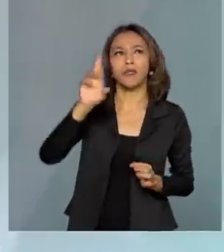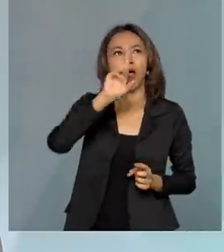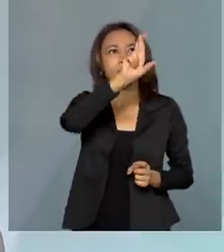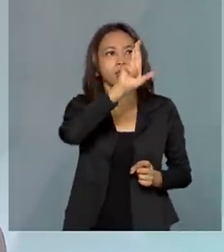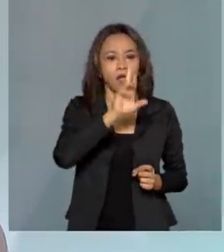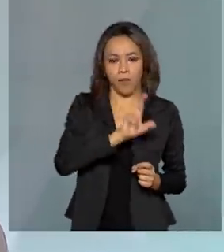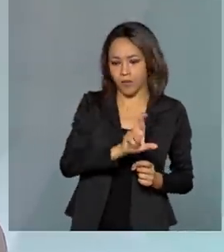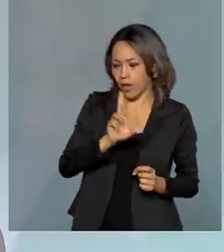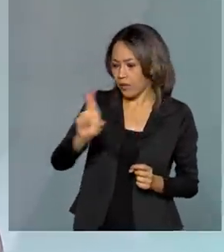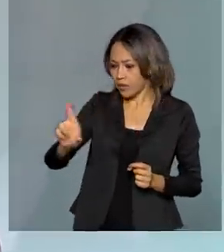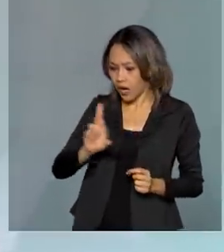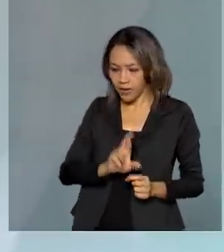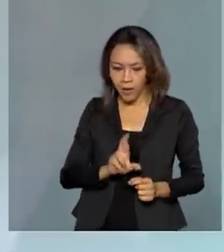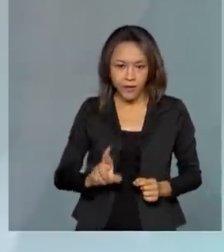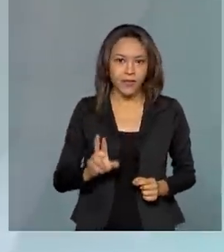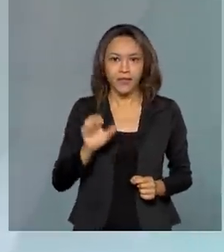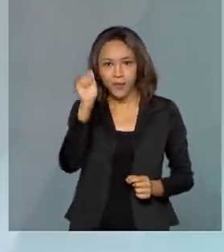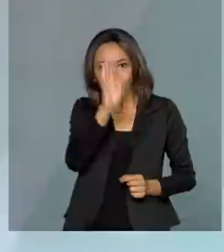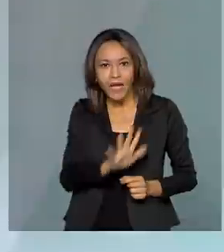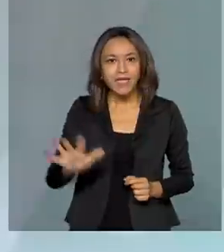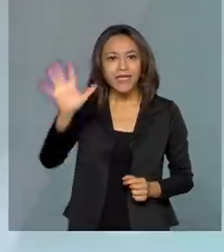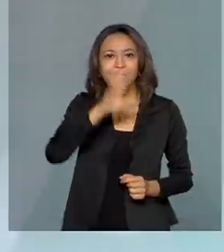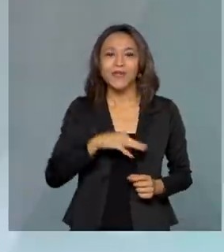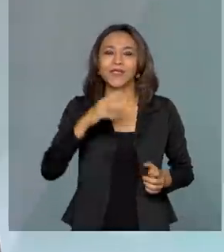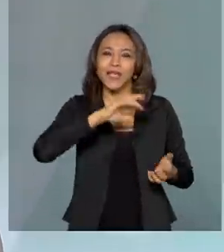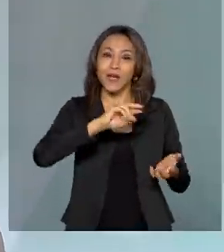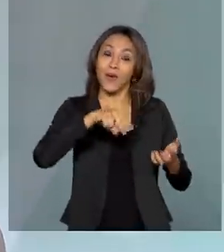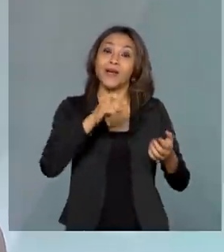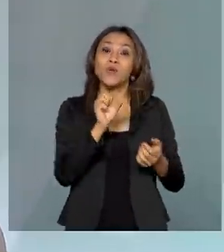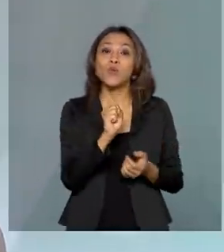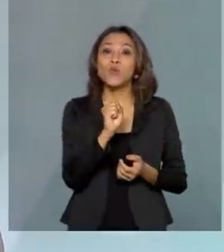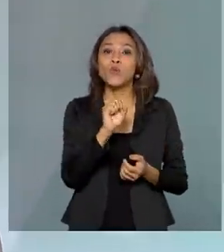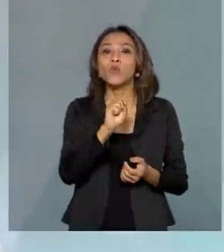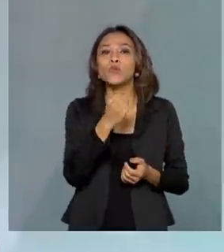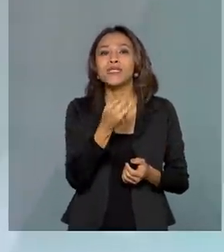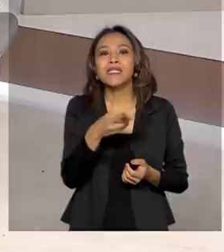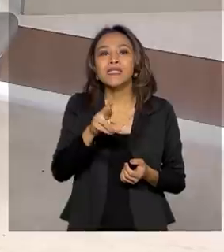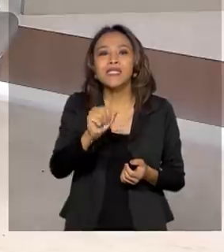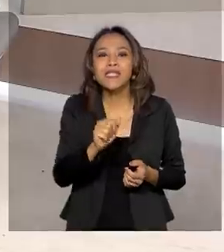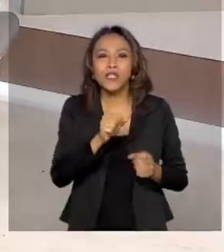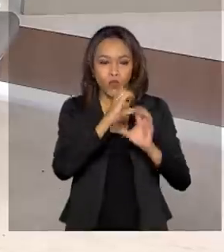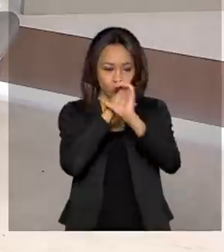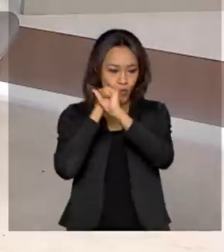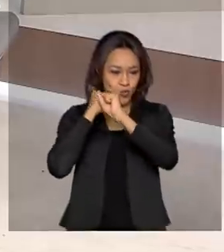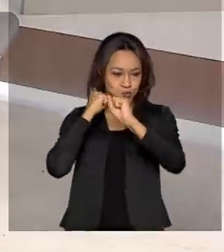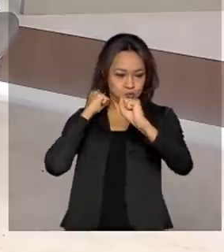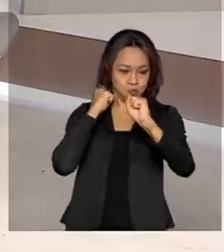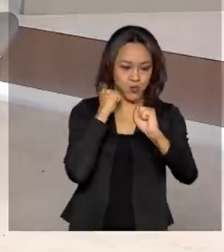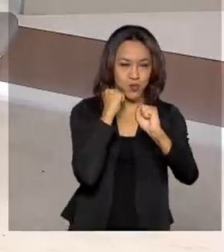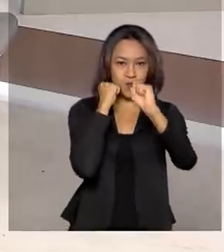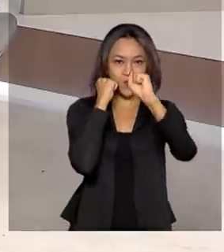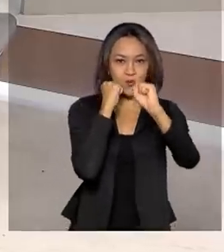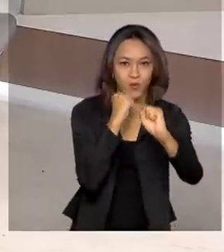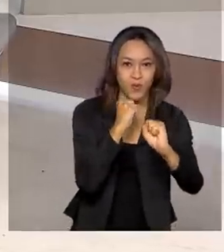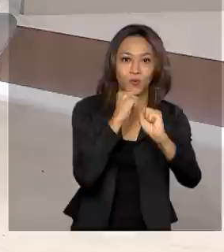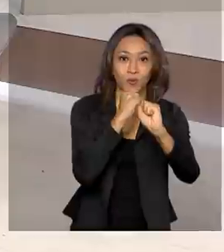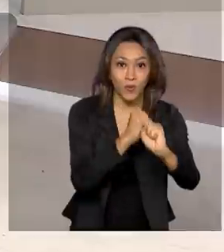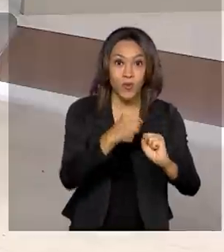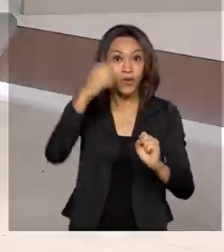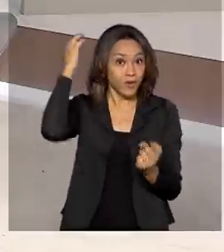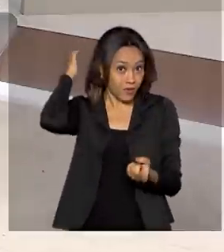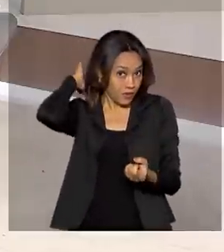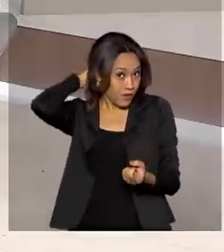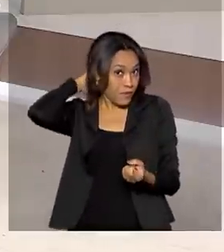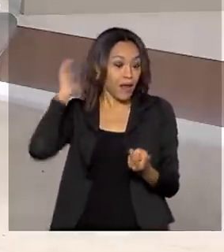regiões brasileiras. Então, a gente tem a festa do sírio, o sírio de Nossa Senhora de Nazaré, no Pará. A gente tem o modo de fazer